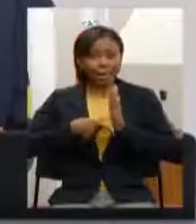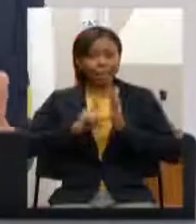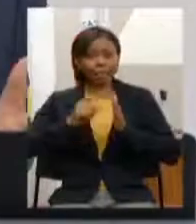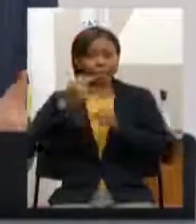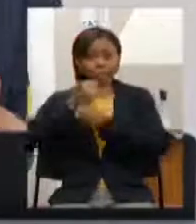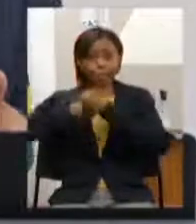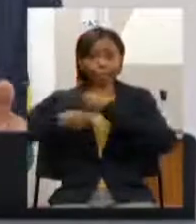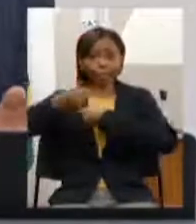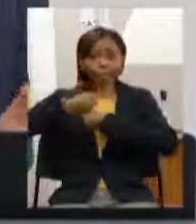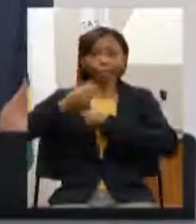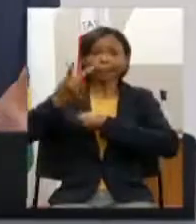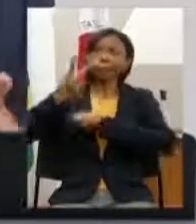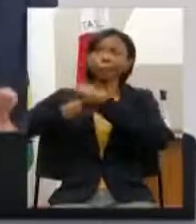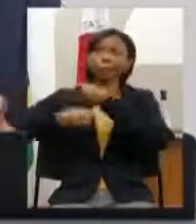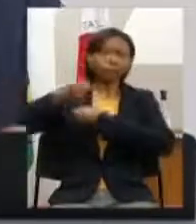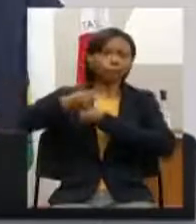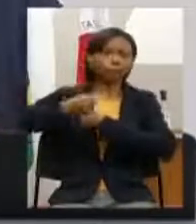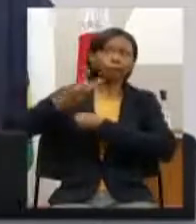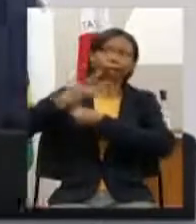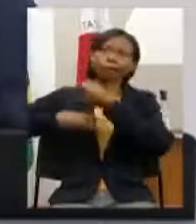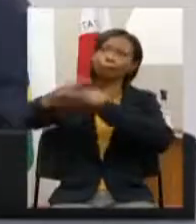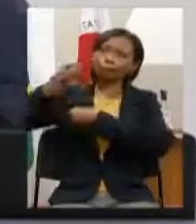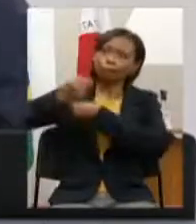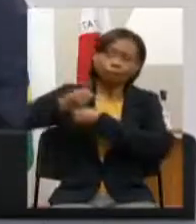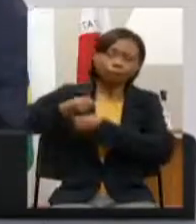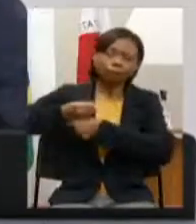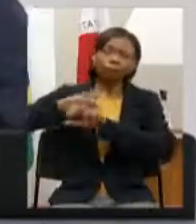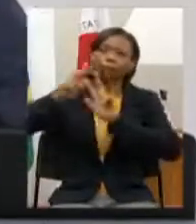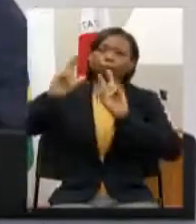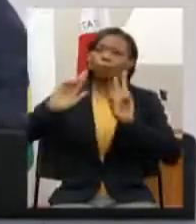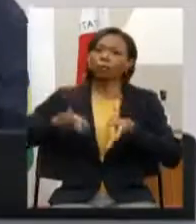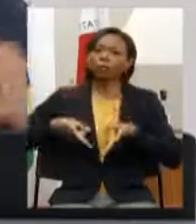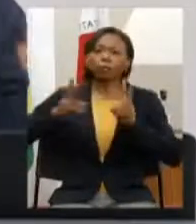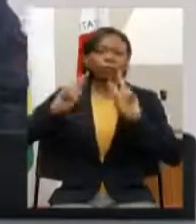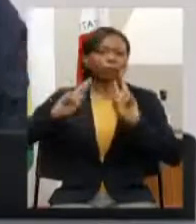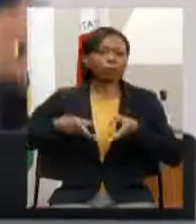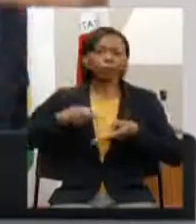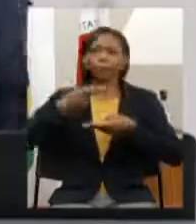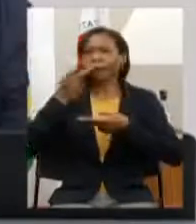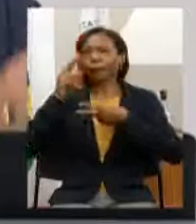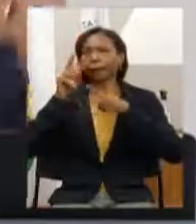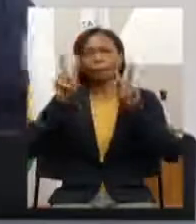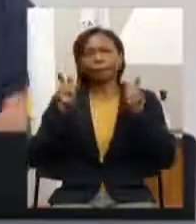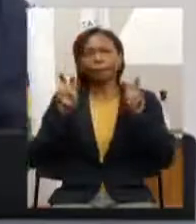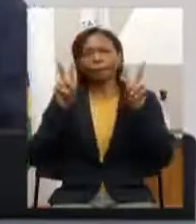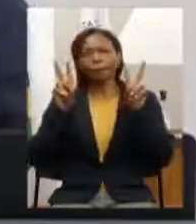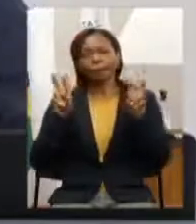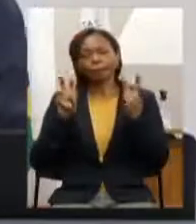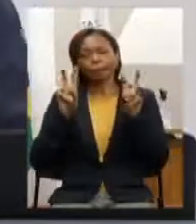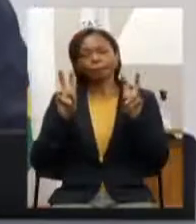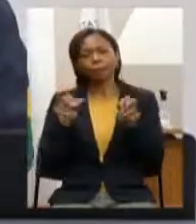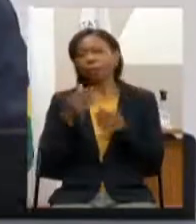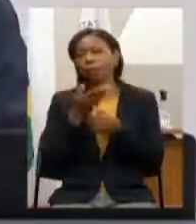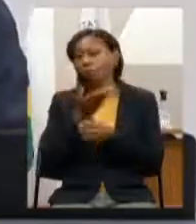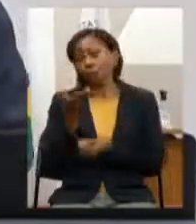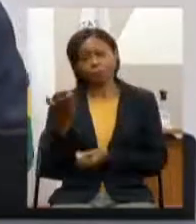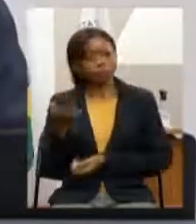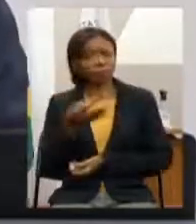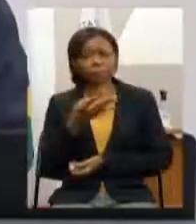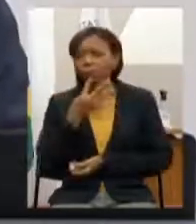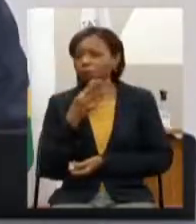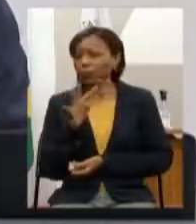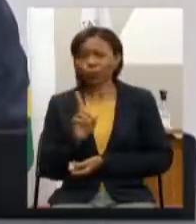ano passado o ano retrasado o outro ano que vem falando vem falando vem falando vocês não conhecem